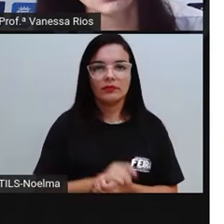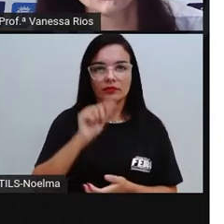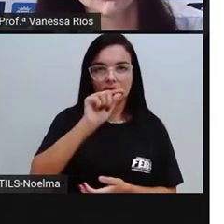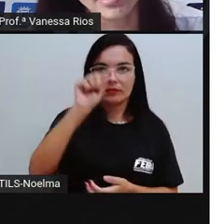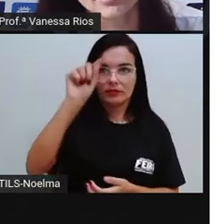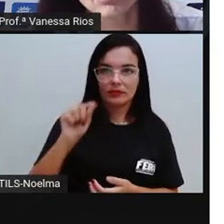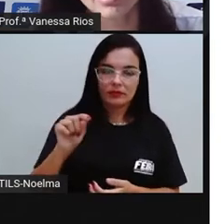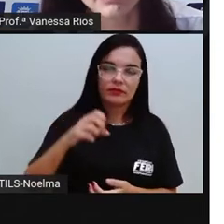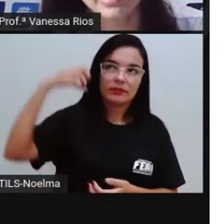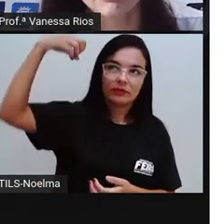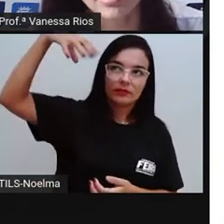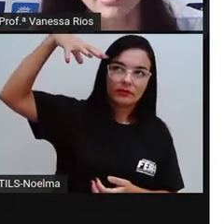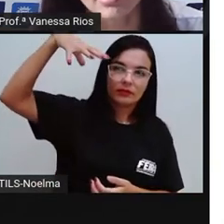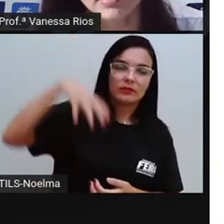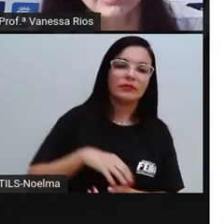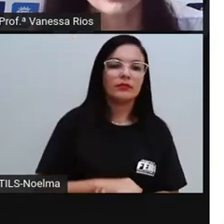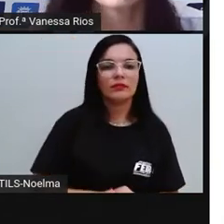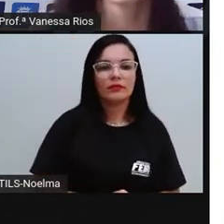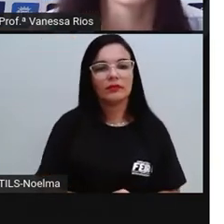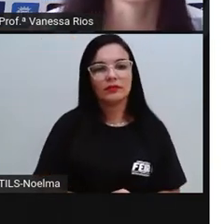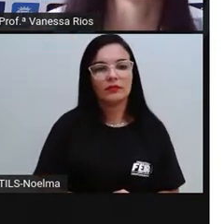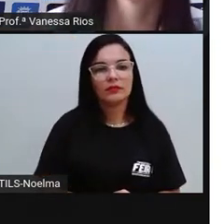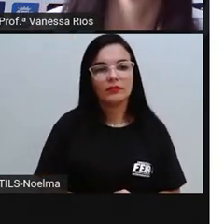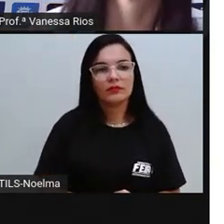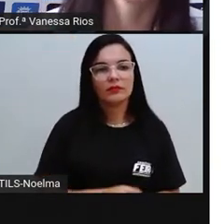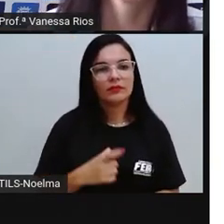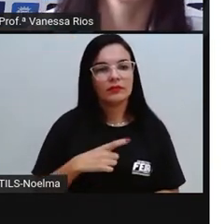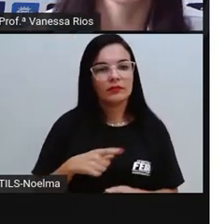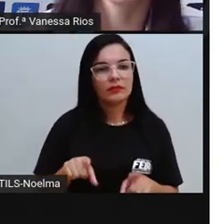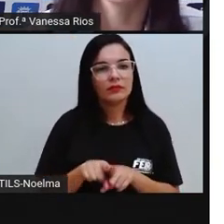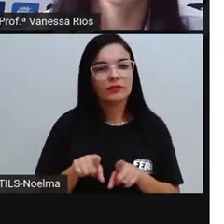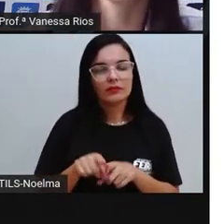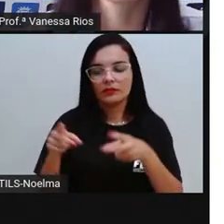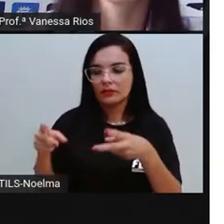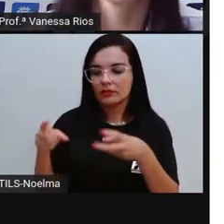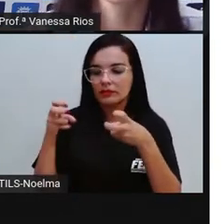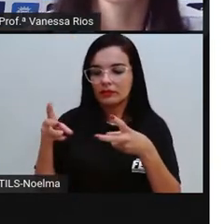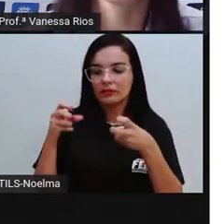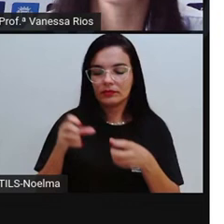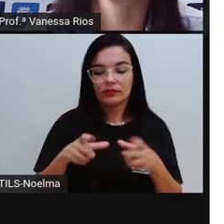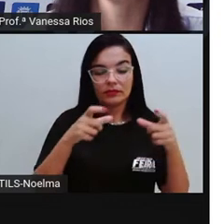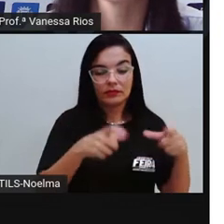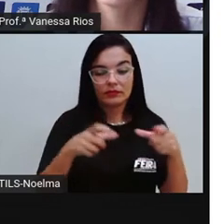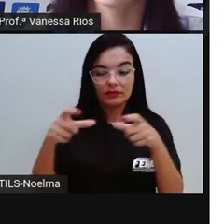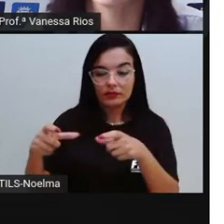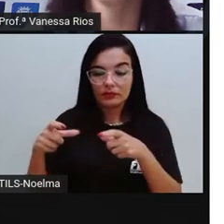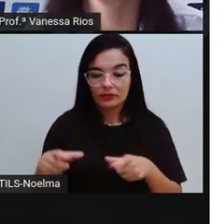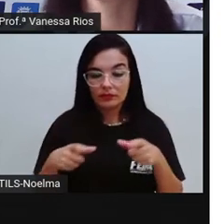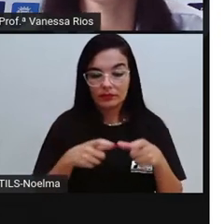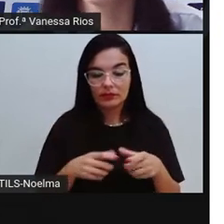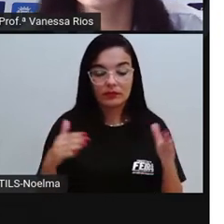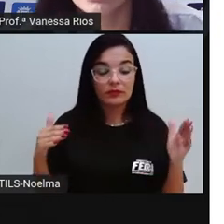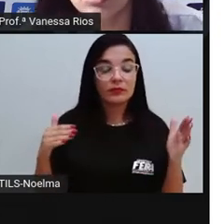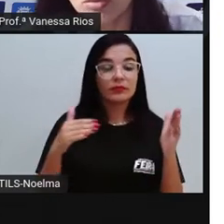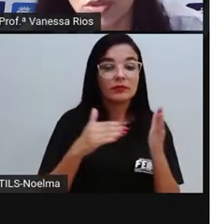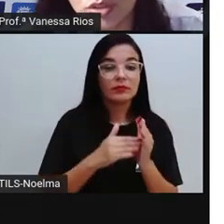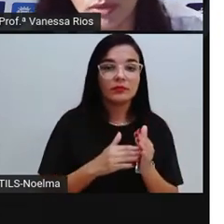acento circunflexo na palavra lâmpada. A gente observa que a localização da sílaba tônica é a